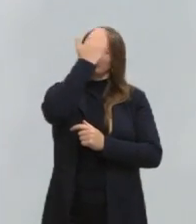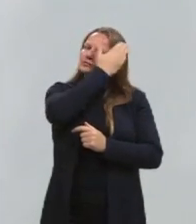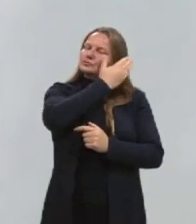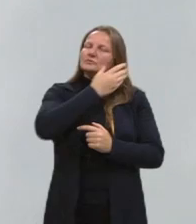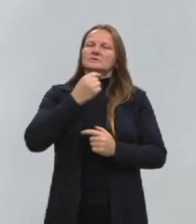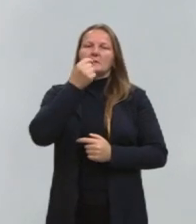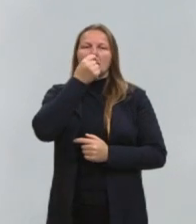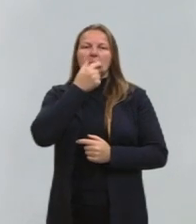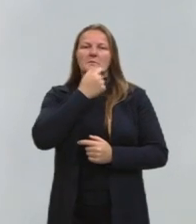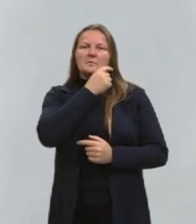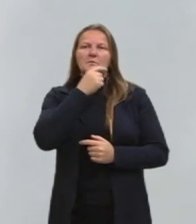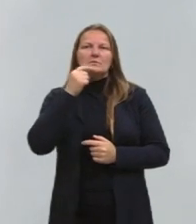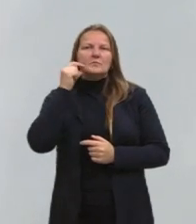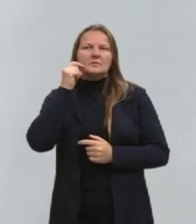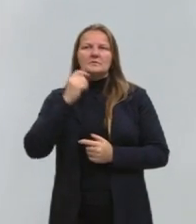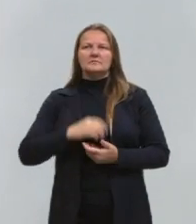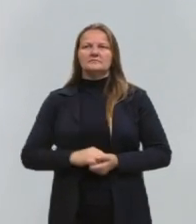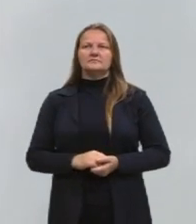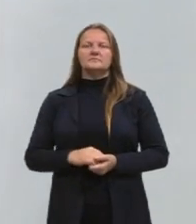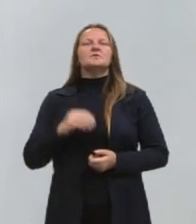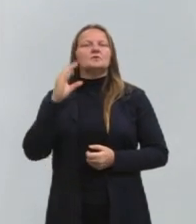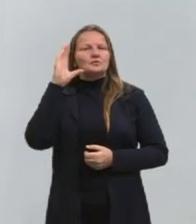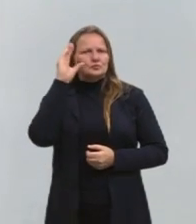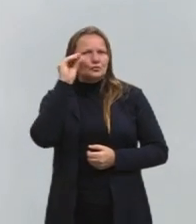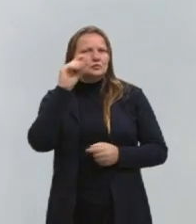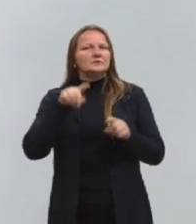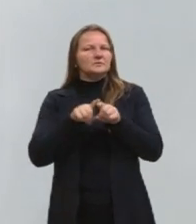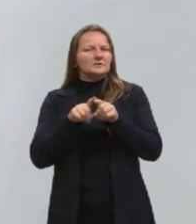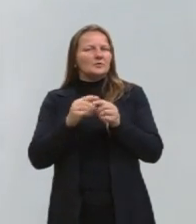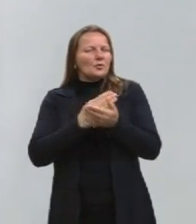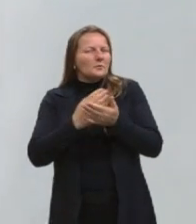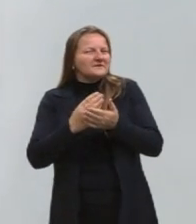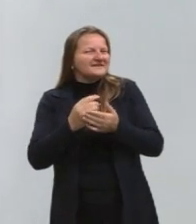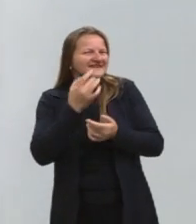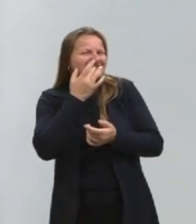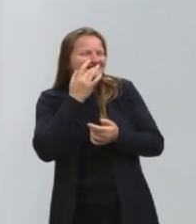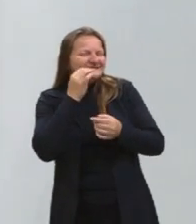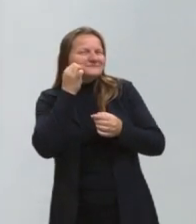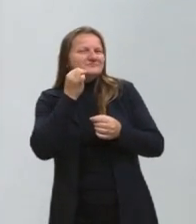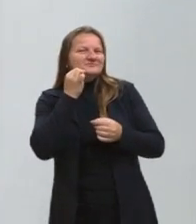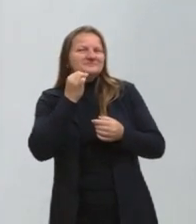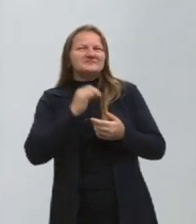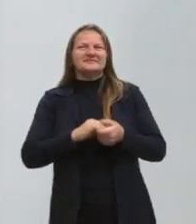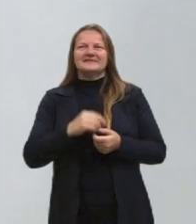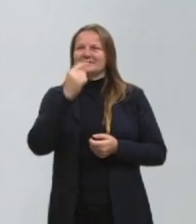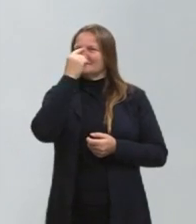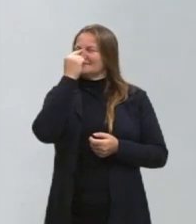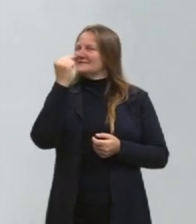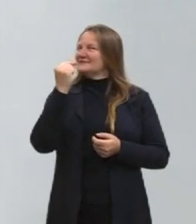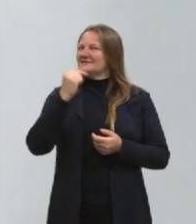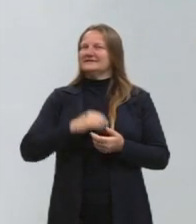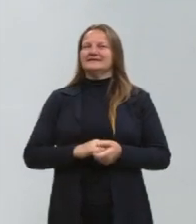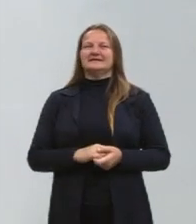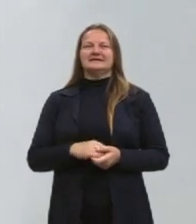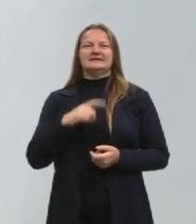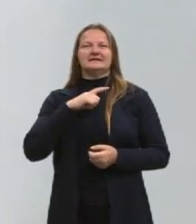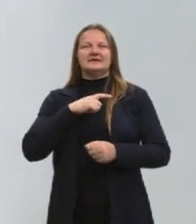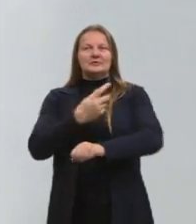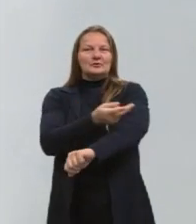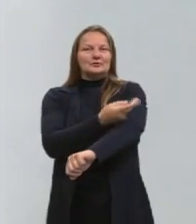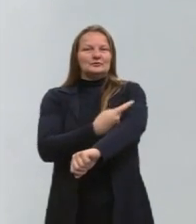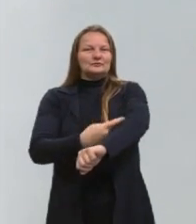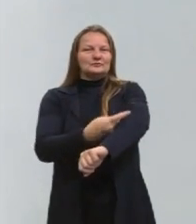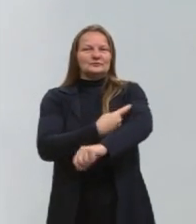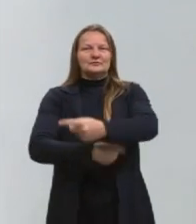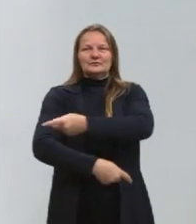tenho uma barba castanha mais comprida, também escura, começando a aparecer alguns fios brancos, tenho o nariz comprido, tenho tatuagens nos